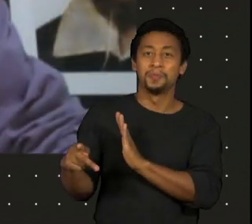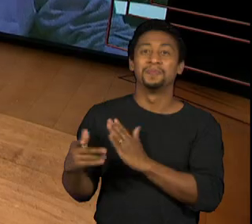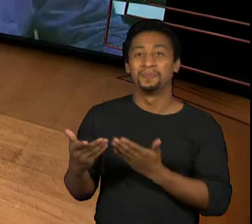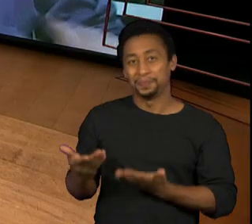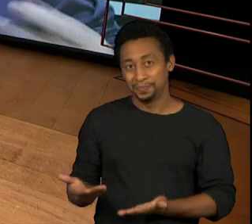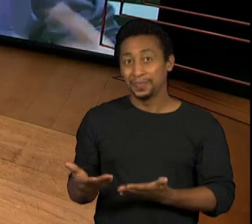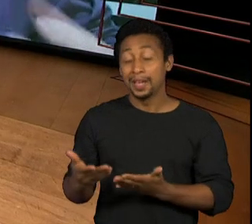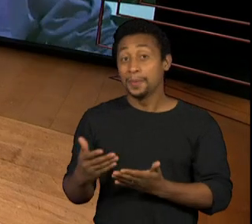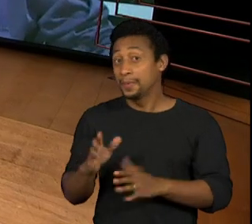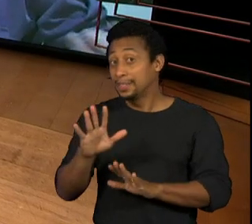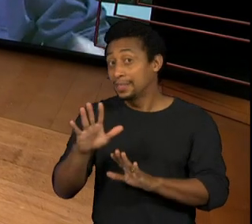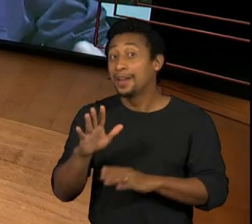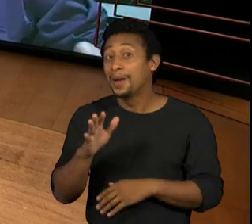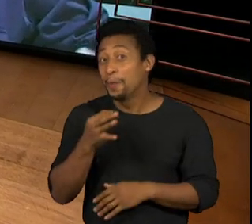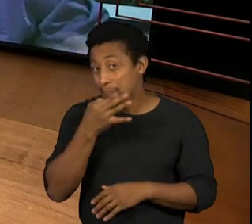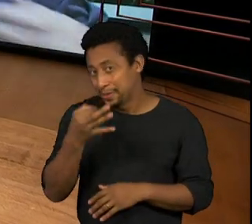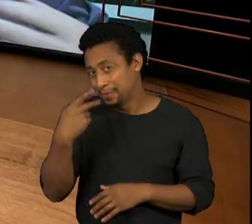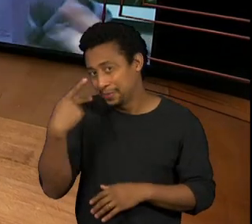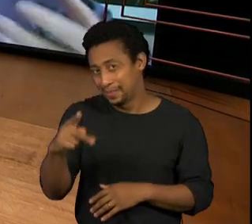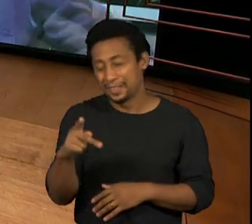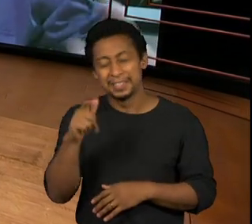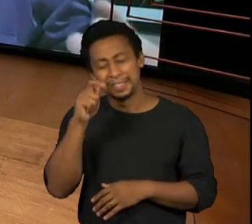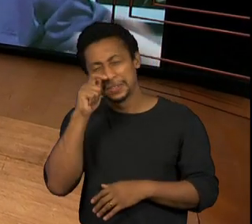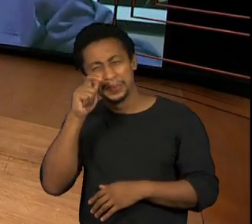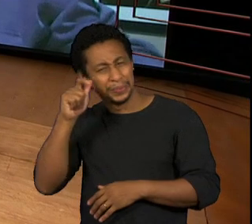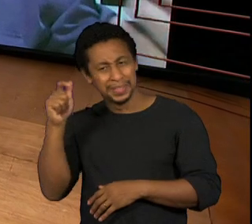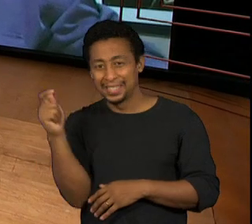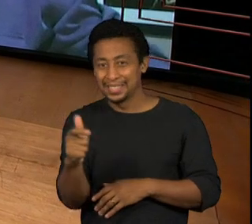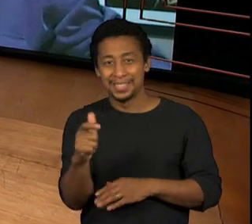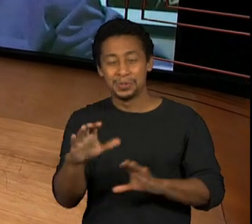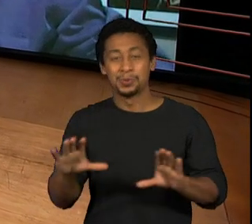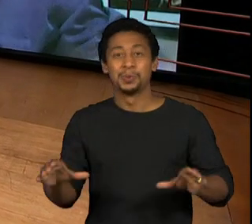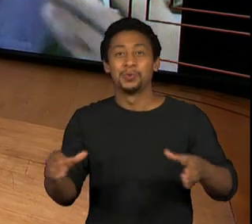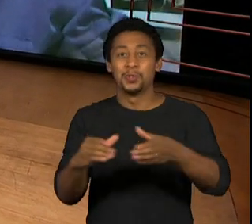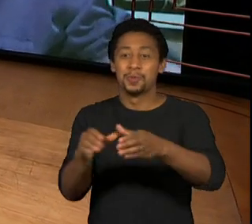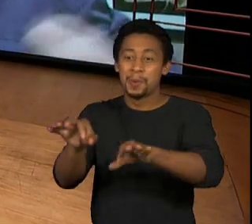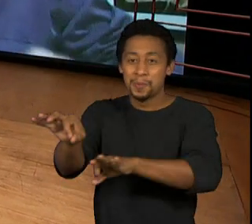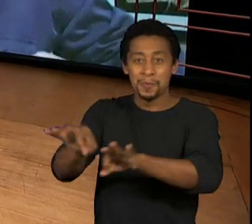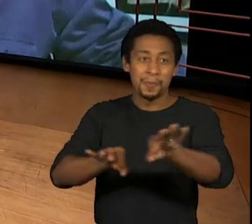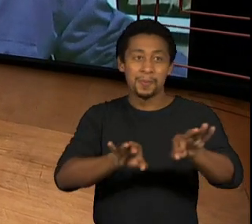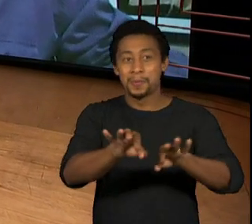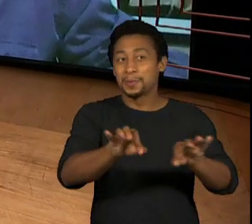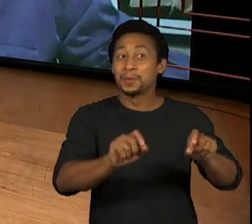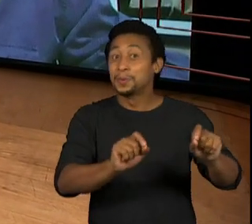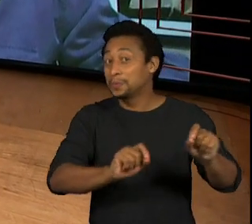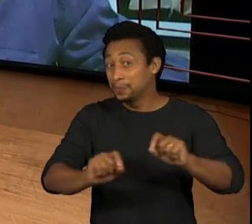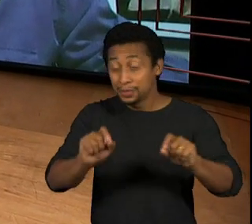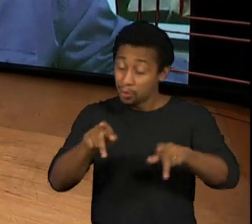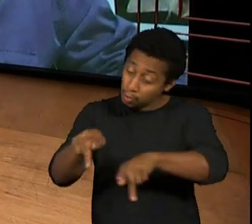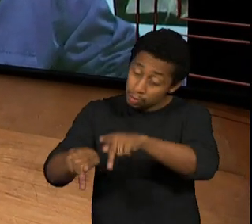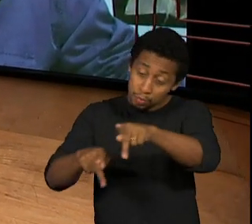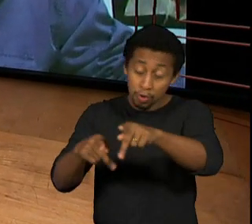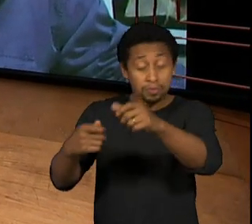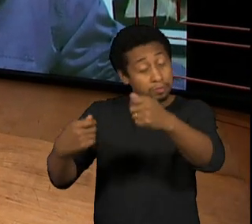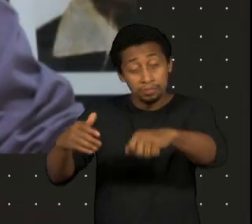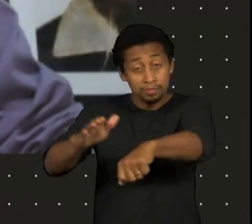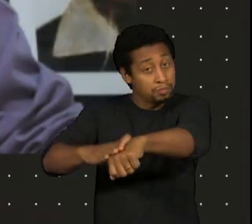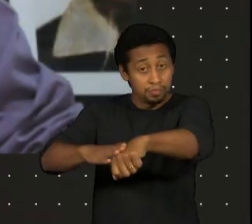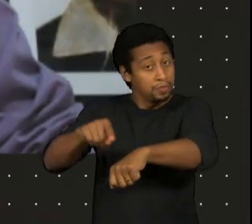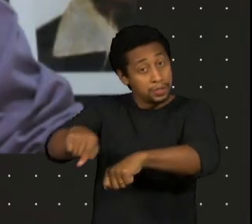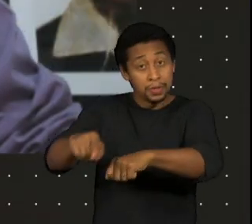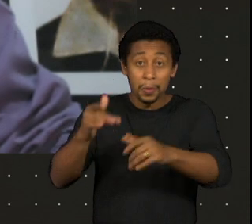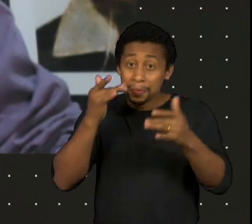achava mais interessante e que era pouco realizada era o povo fazer seu próprio teatro. Então, ele